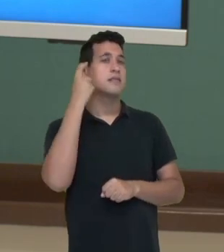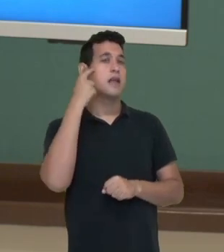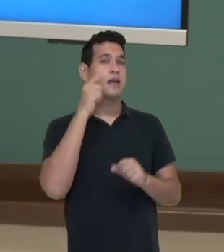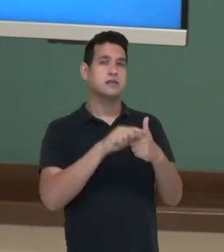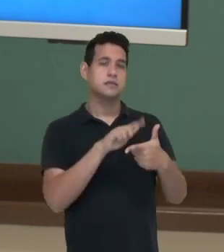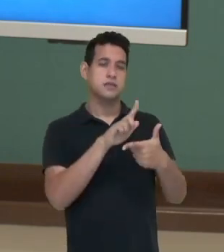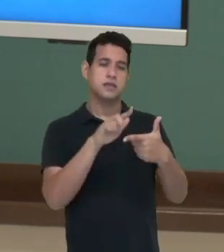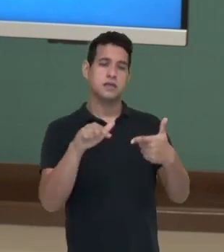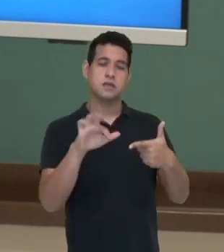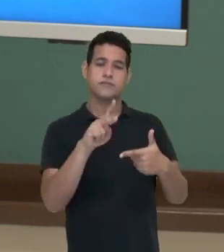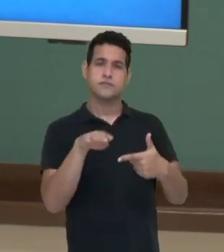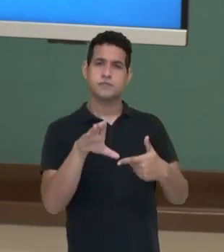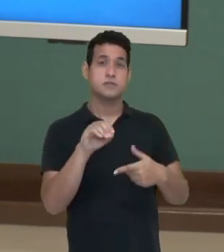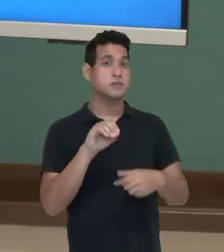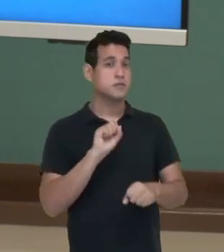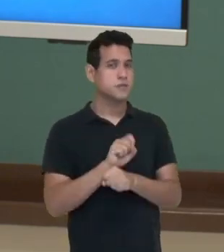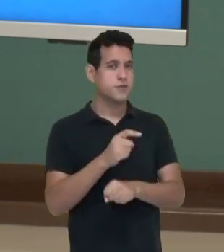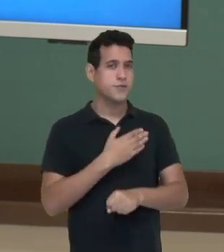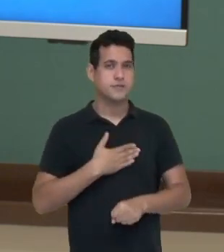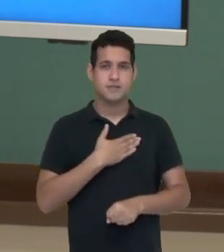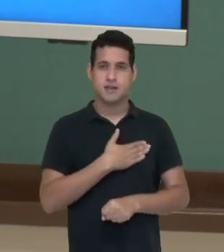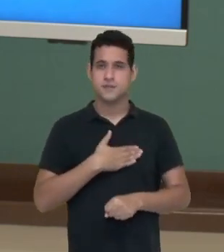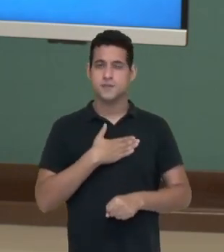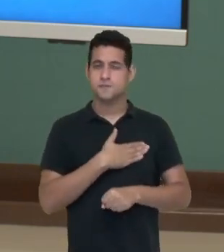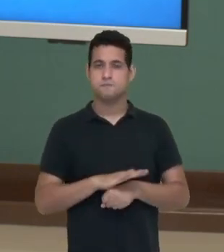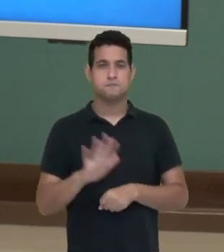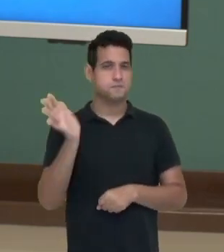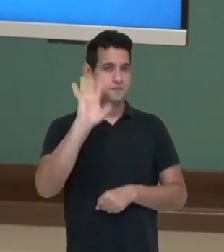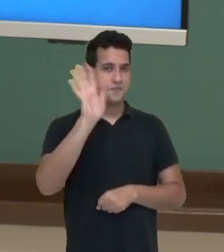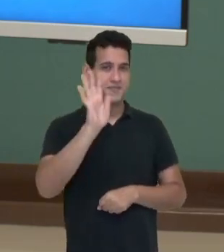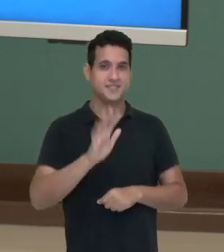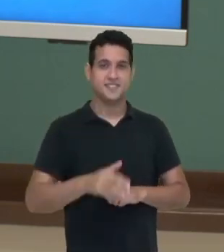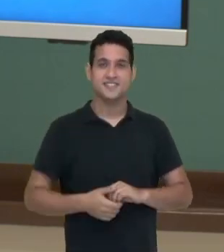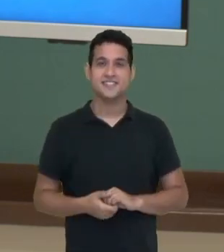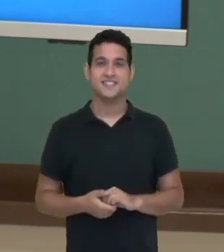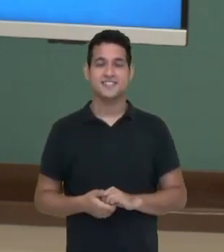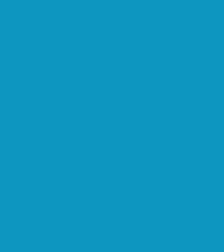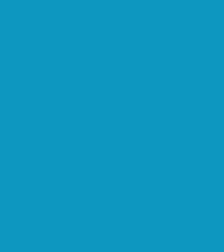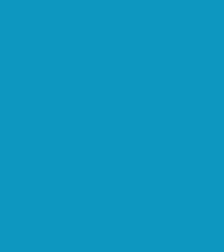gráfico de função afim. Espero que vocês tenham gostado e até breve.